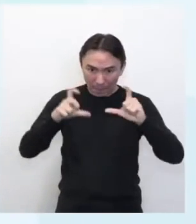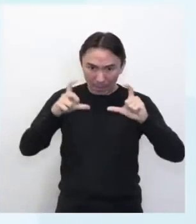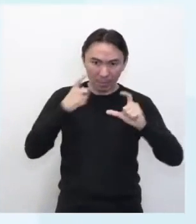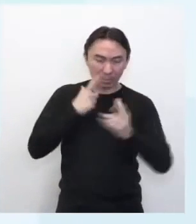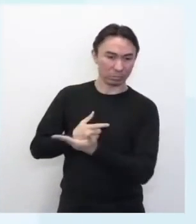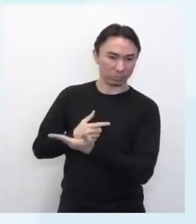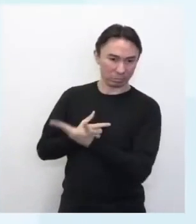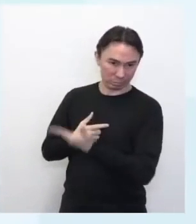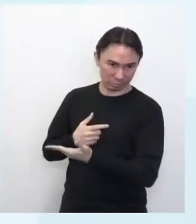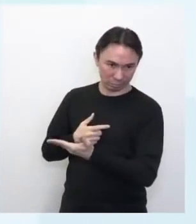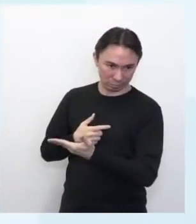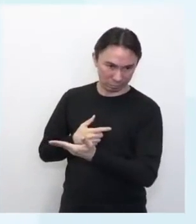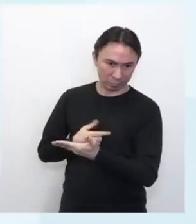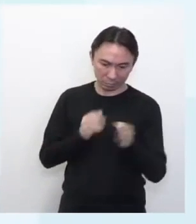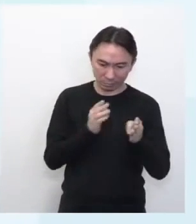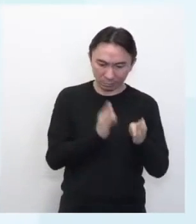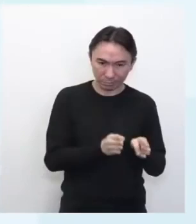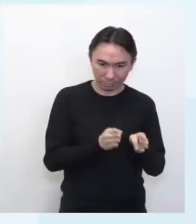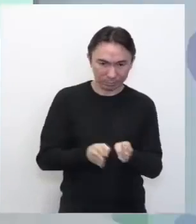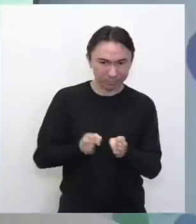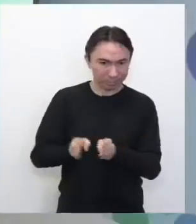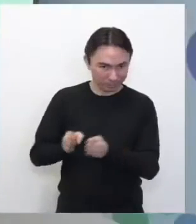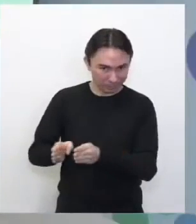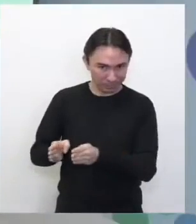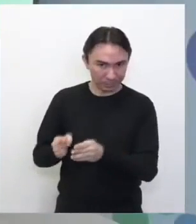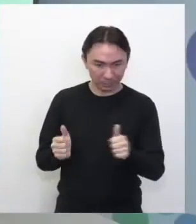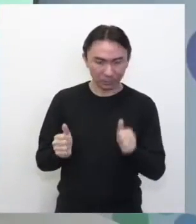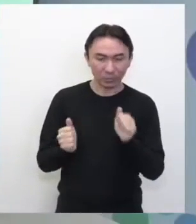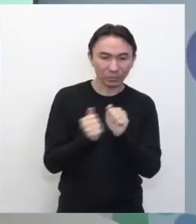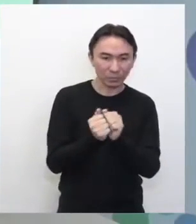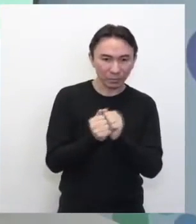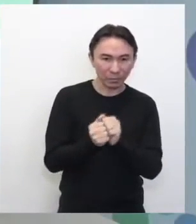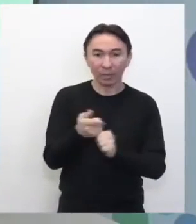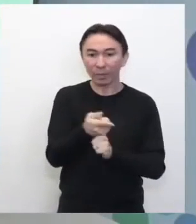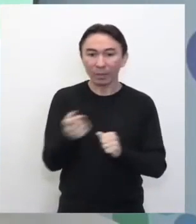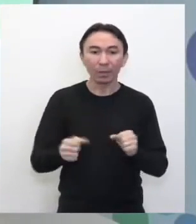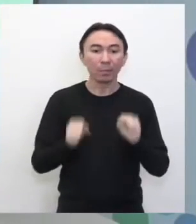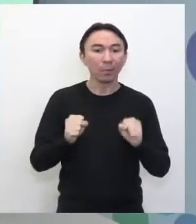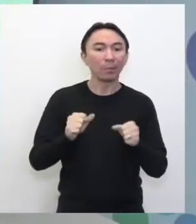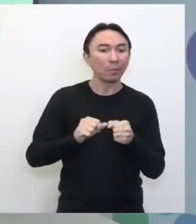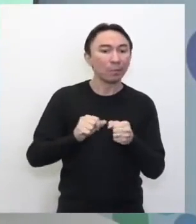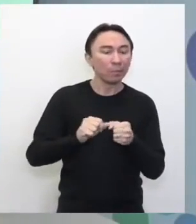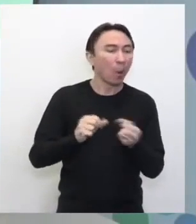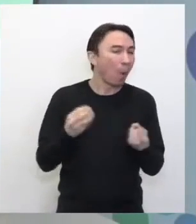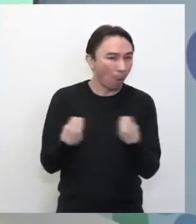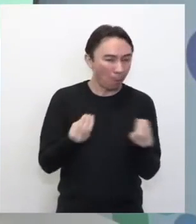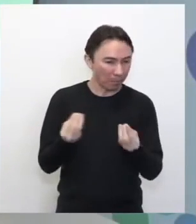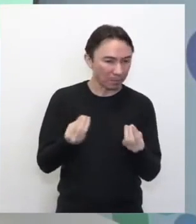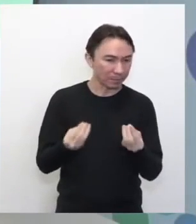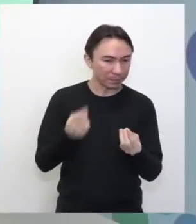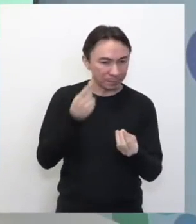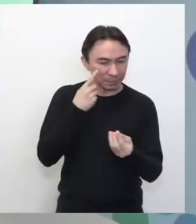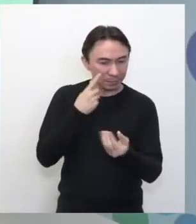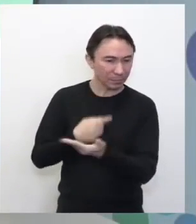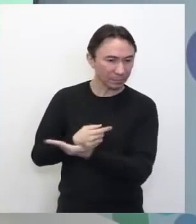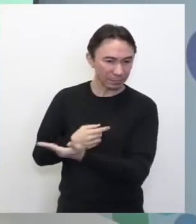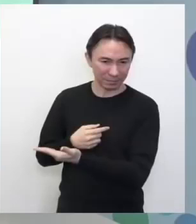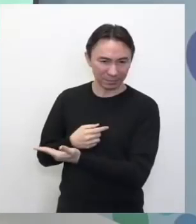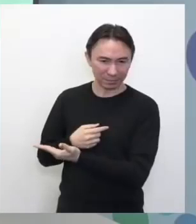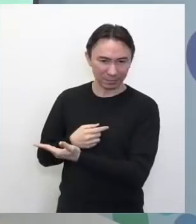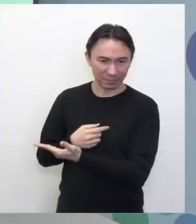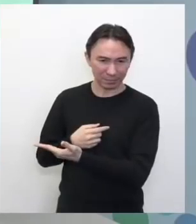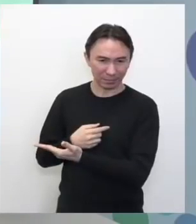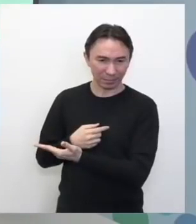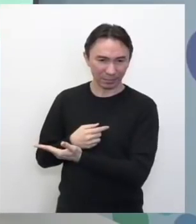passo a passo com vocês. Então, o que vocês podem montar? Qual que é a ideia? O molde, Tony. O molde eu trouxe aqui.